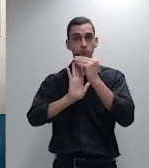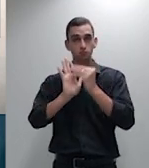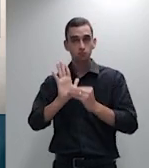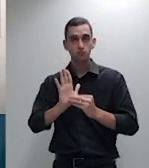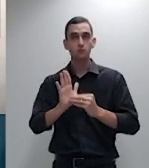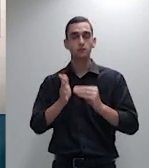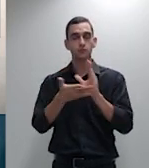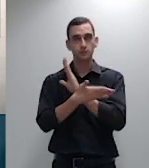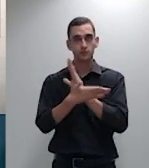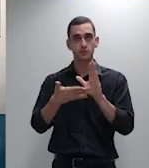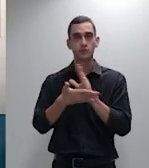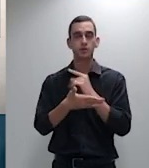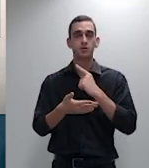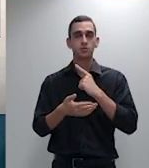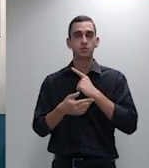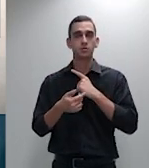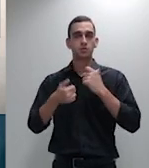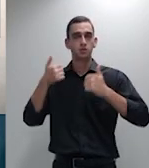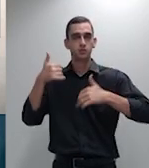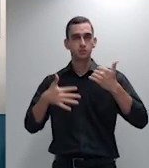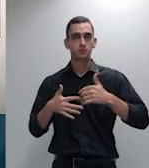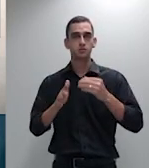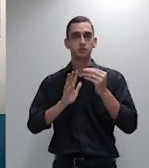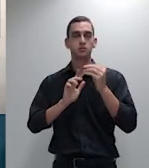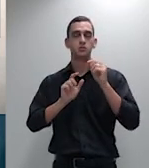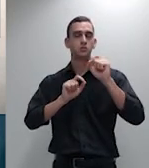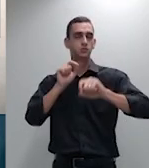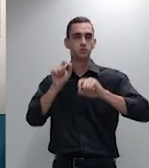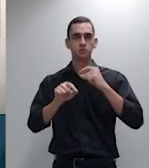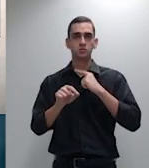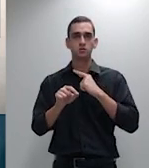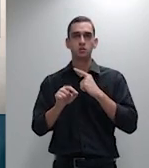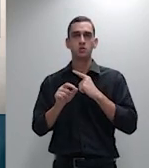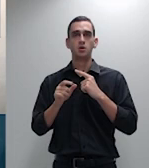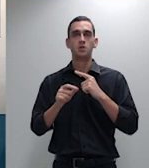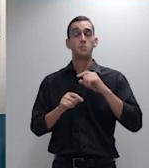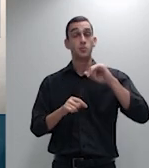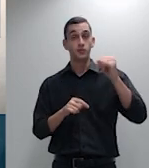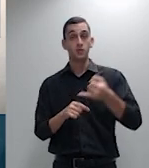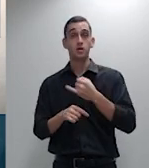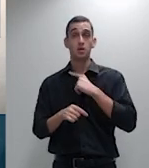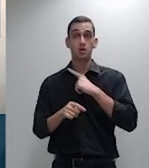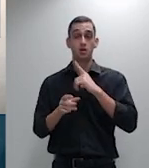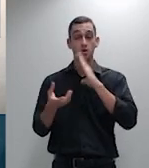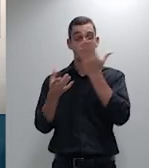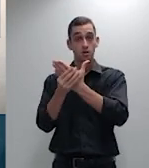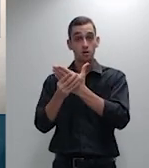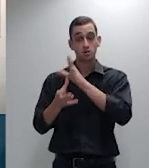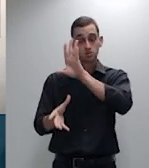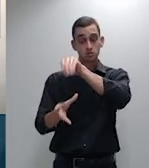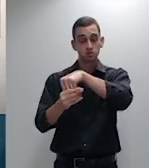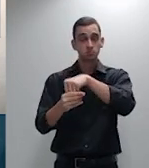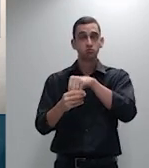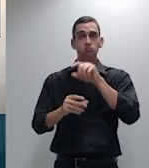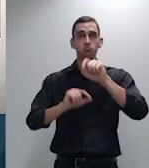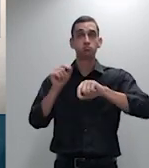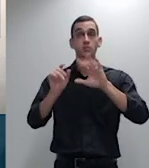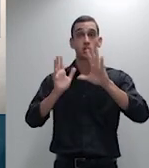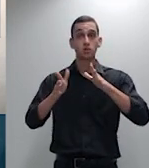mesmo pedido que já for objeto da primeira ação cuja decisão teria transitado em julgado no caso concreto